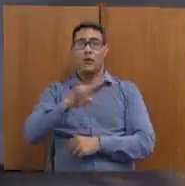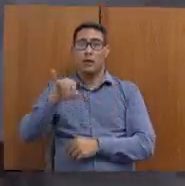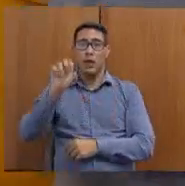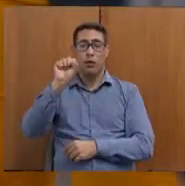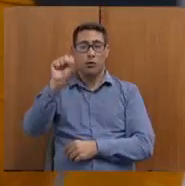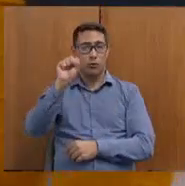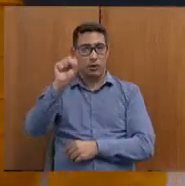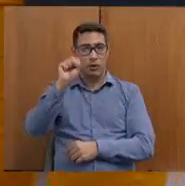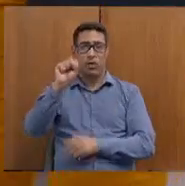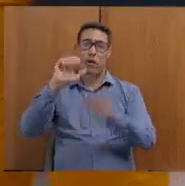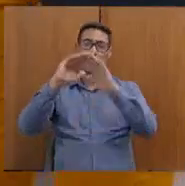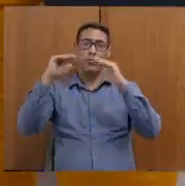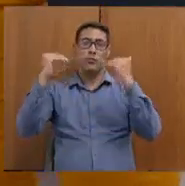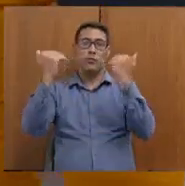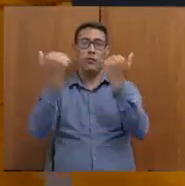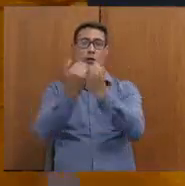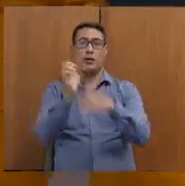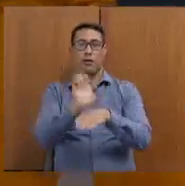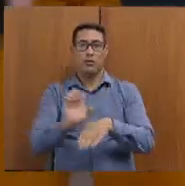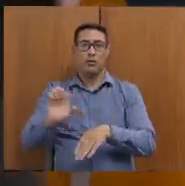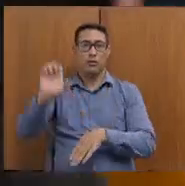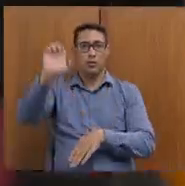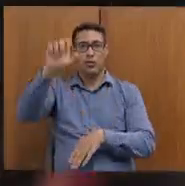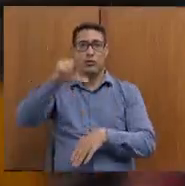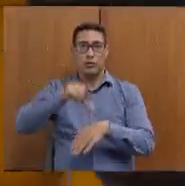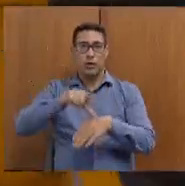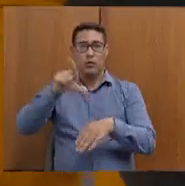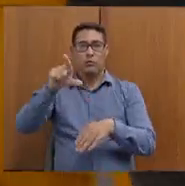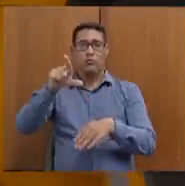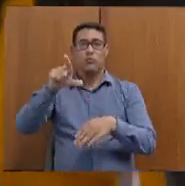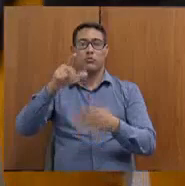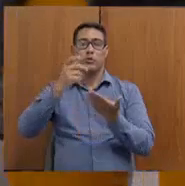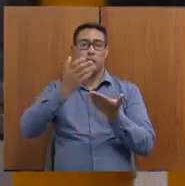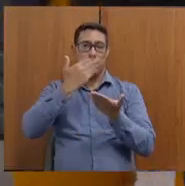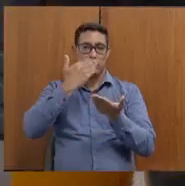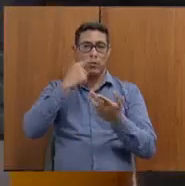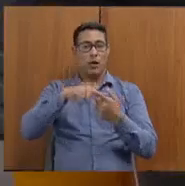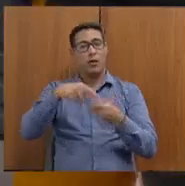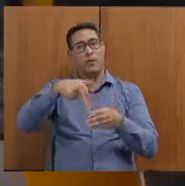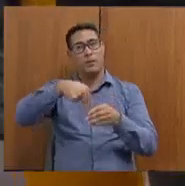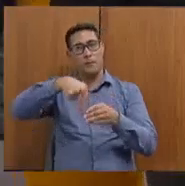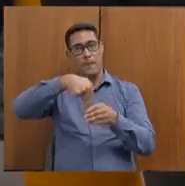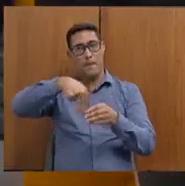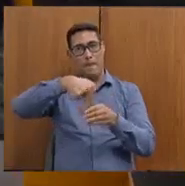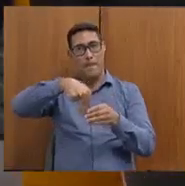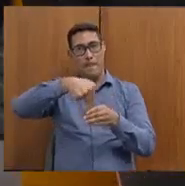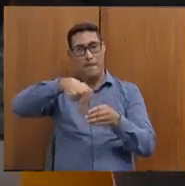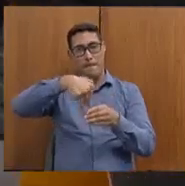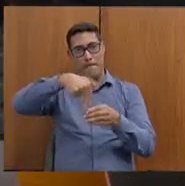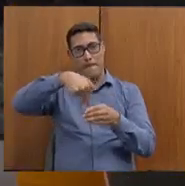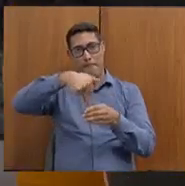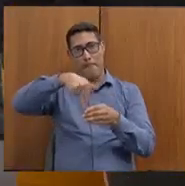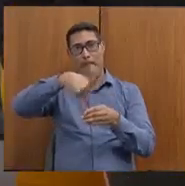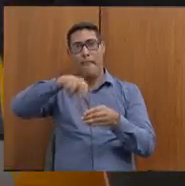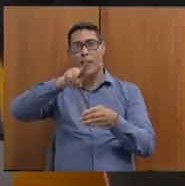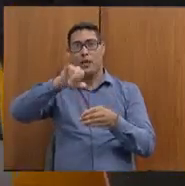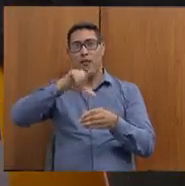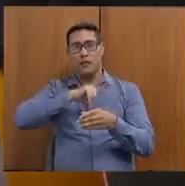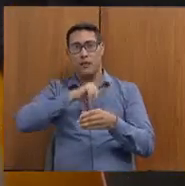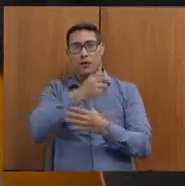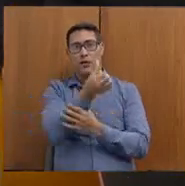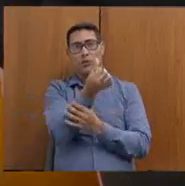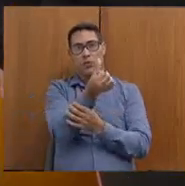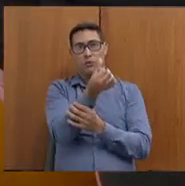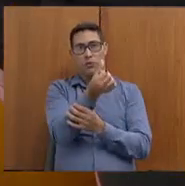estadual de segurança alimentar e nutrição. E será também elaborado o sexto plano de segurança